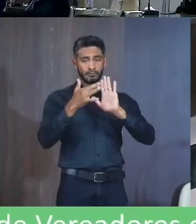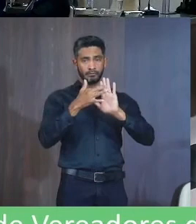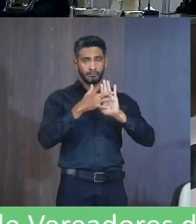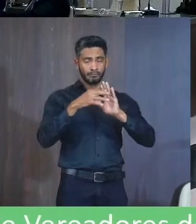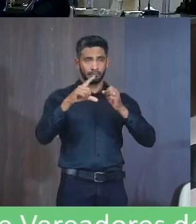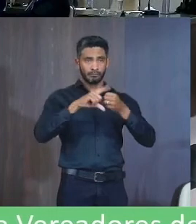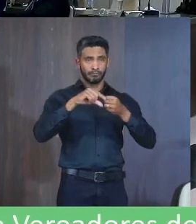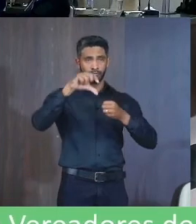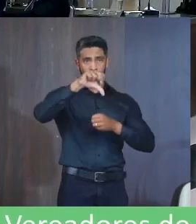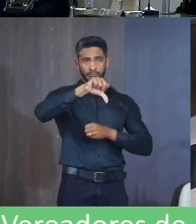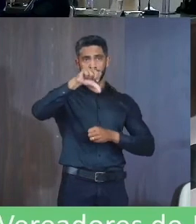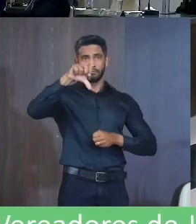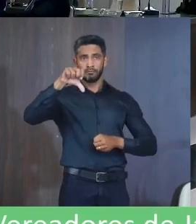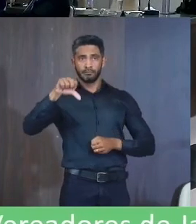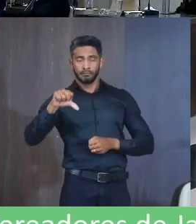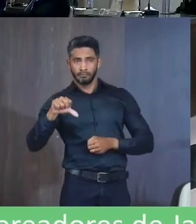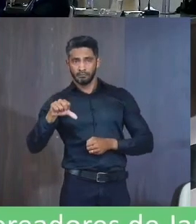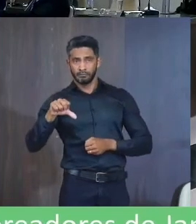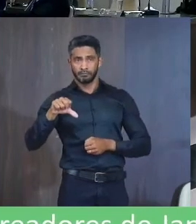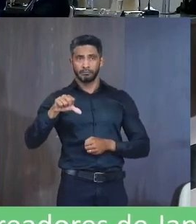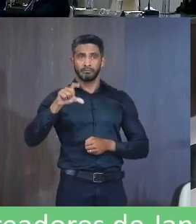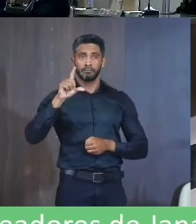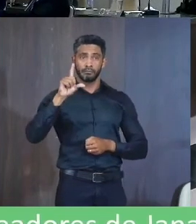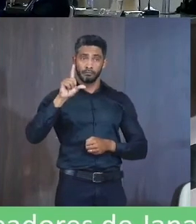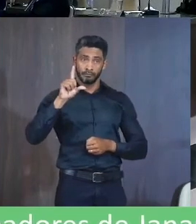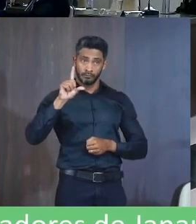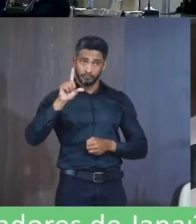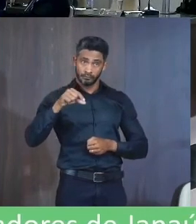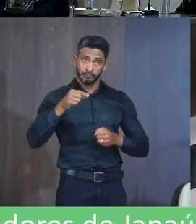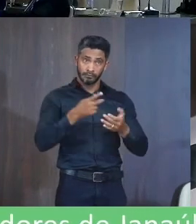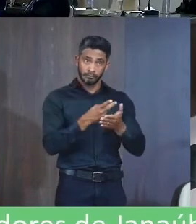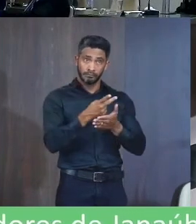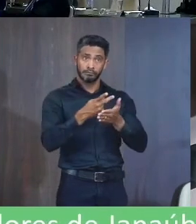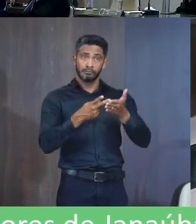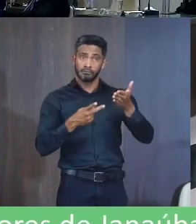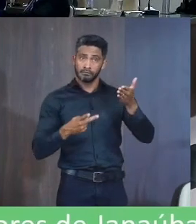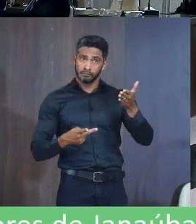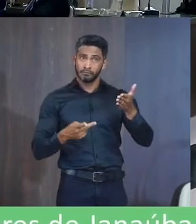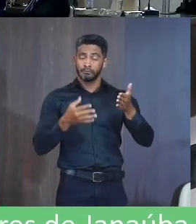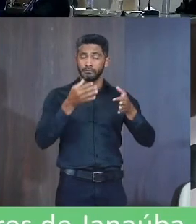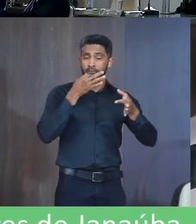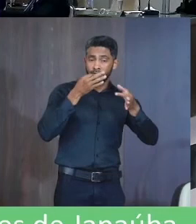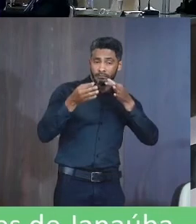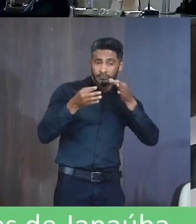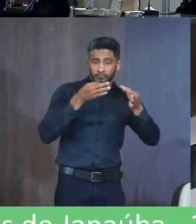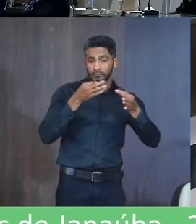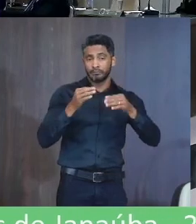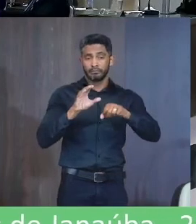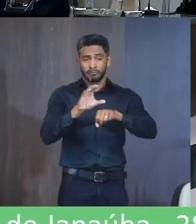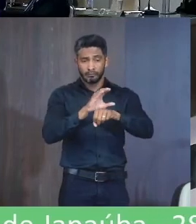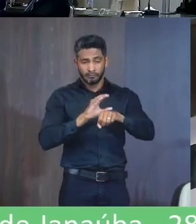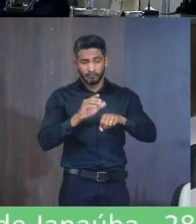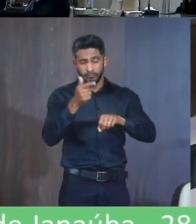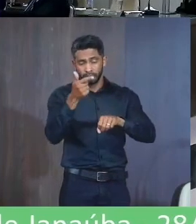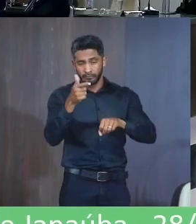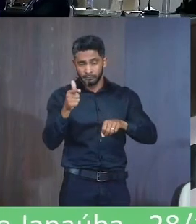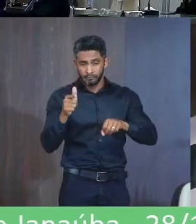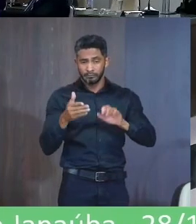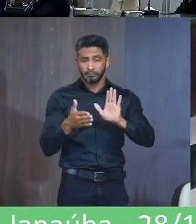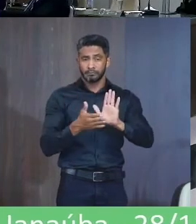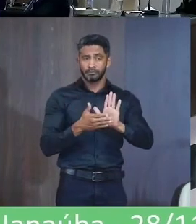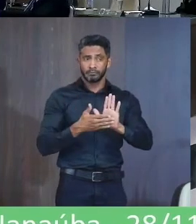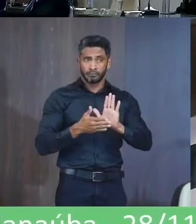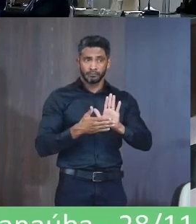Artigo 99 Serão considerados Conclusivos Os pareceres Que opinarem Pela inconstitucionalidade Da